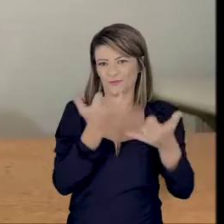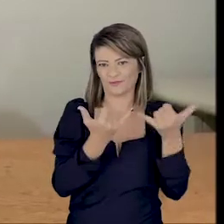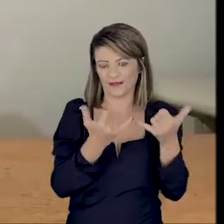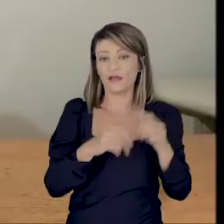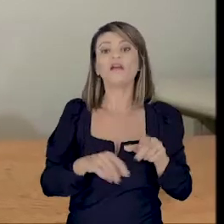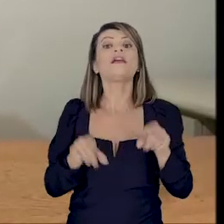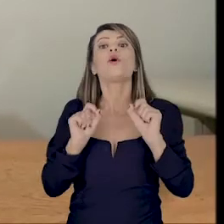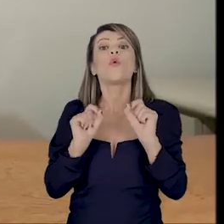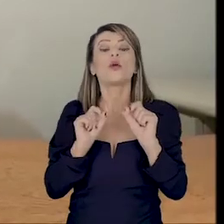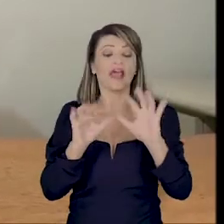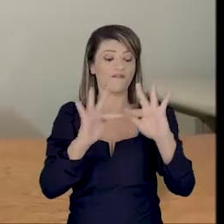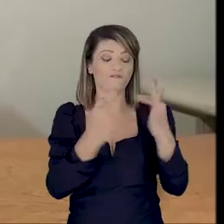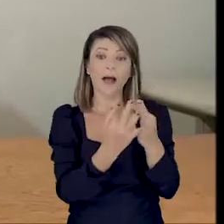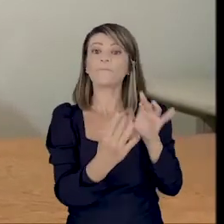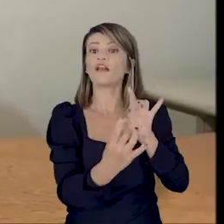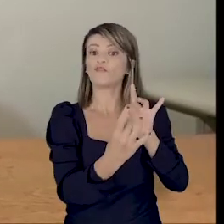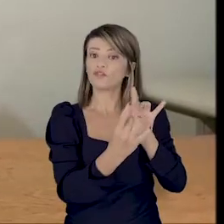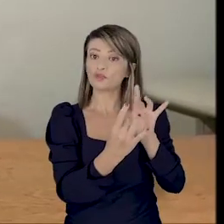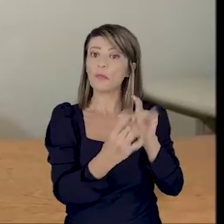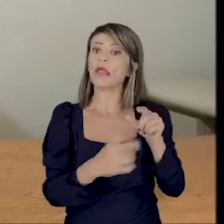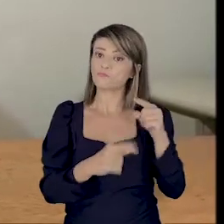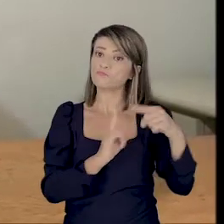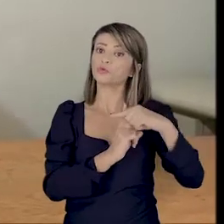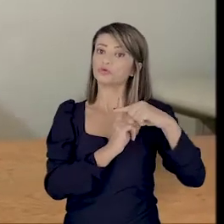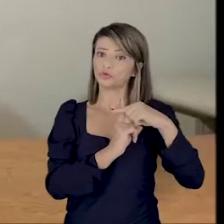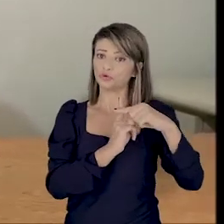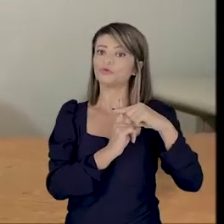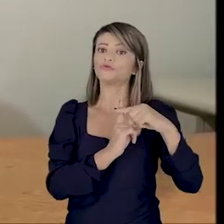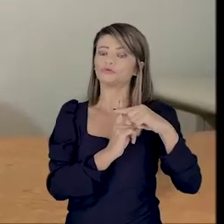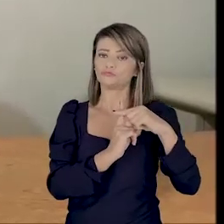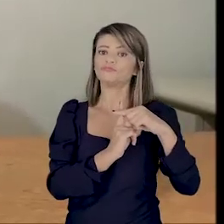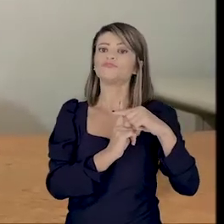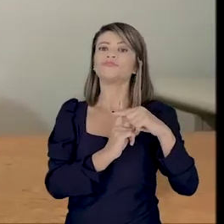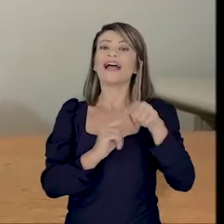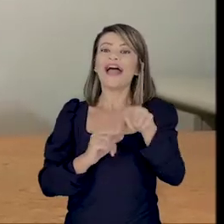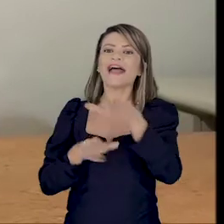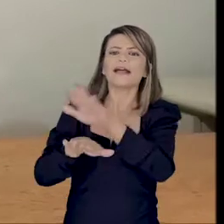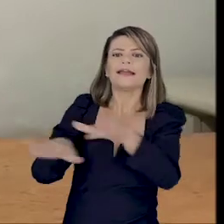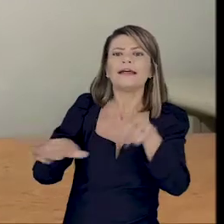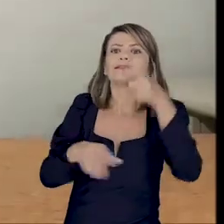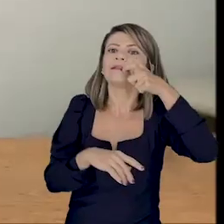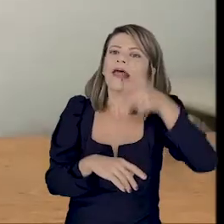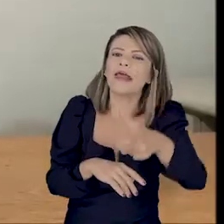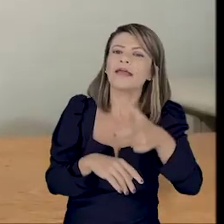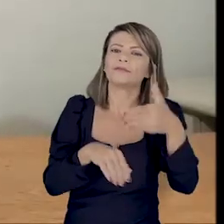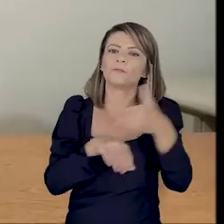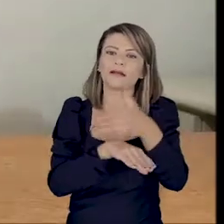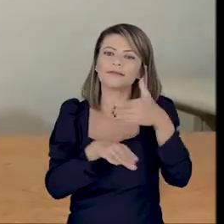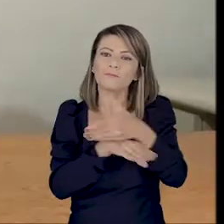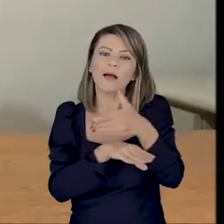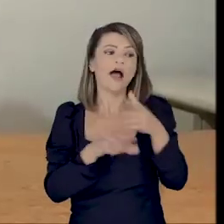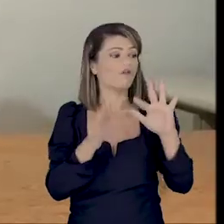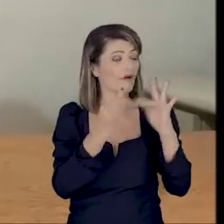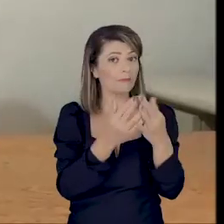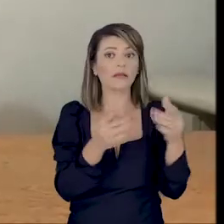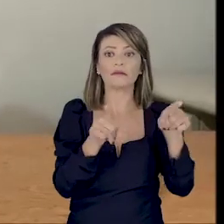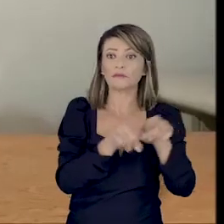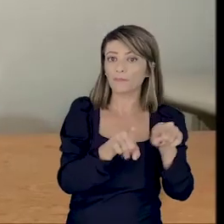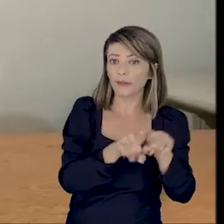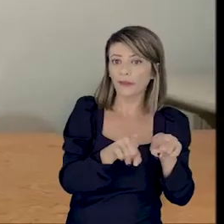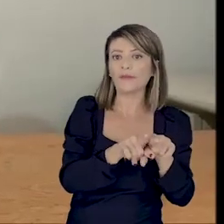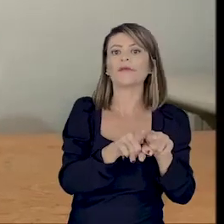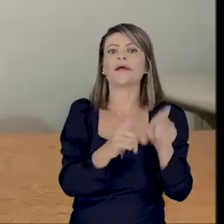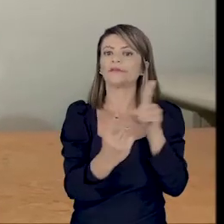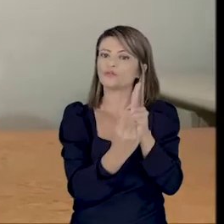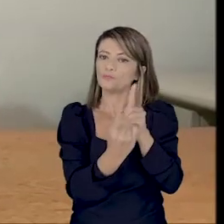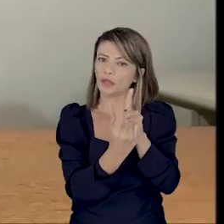E aí evolutiva da família tem sido positiva, né? A criança demonstra interesse, a família participa dos